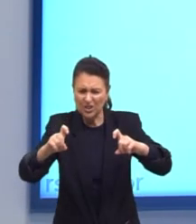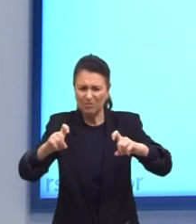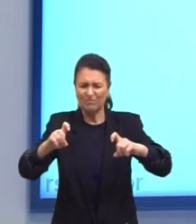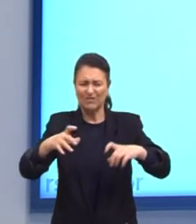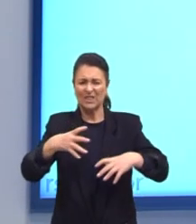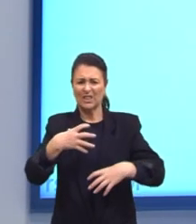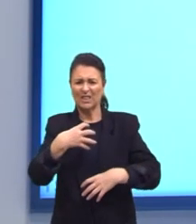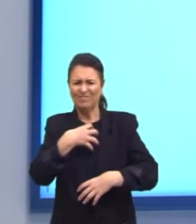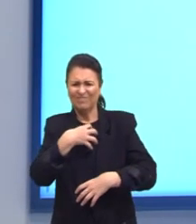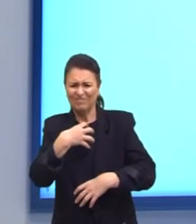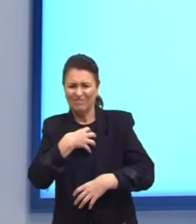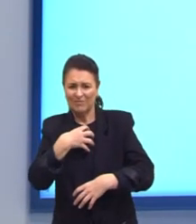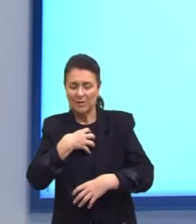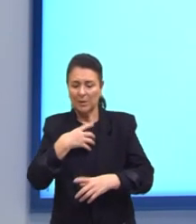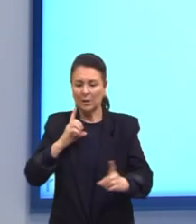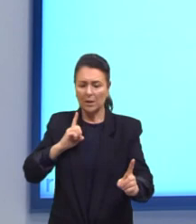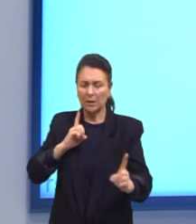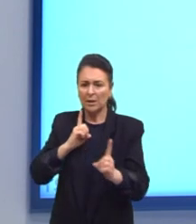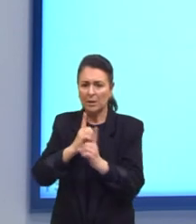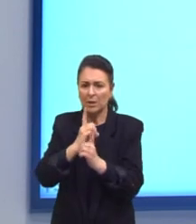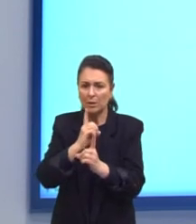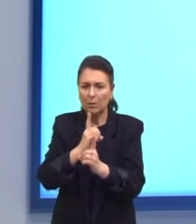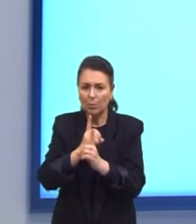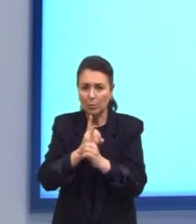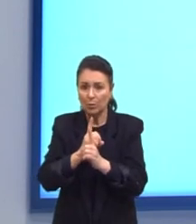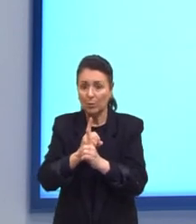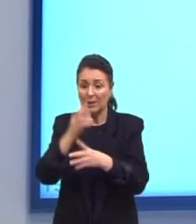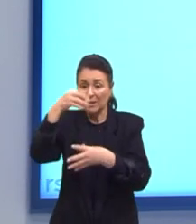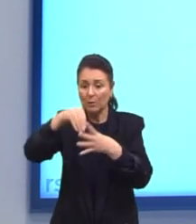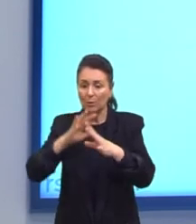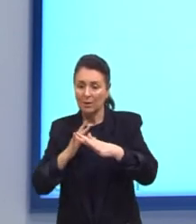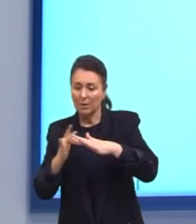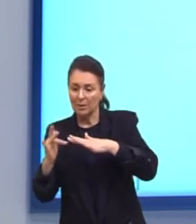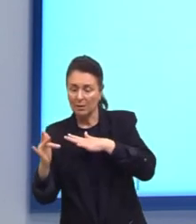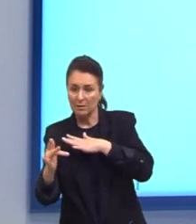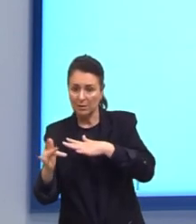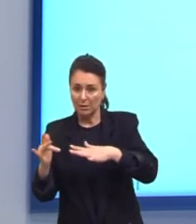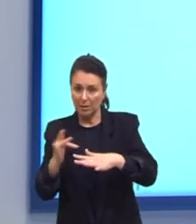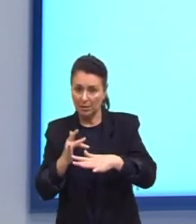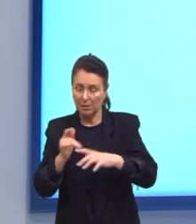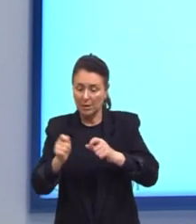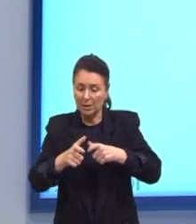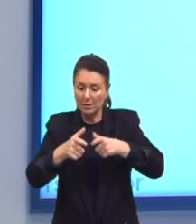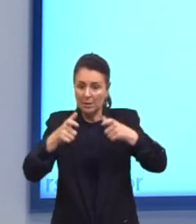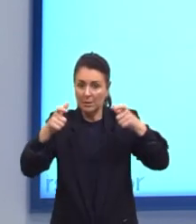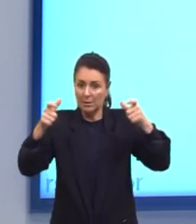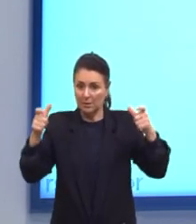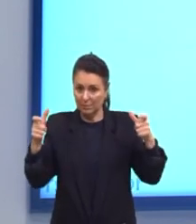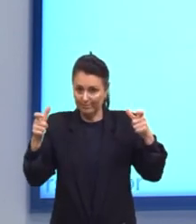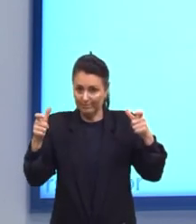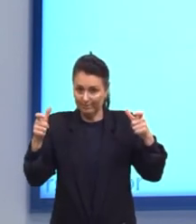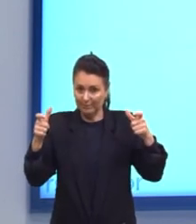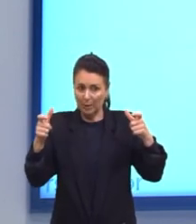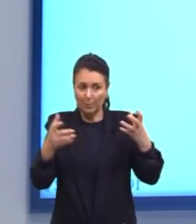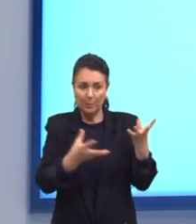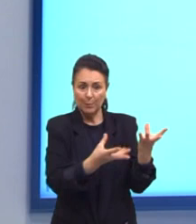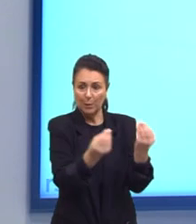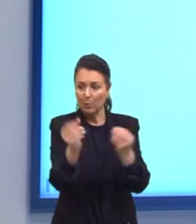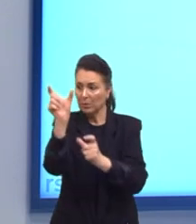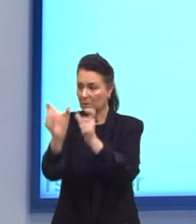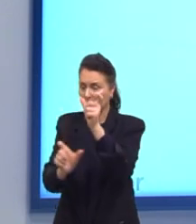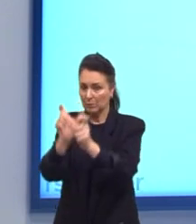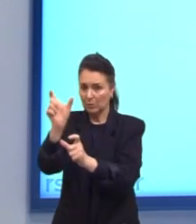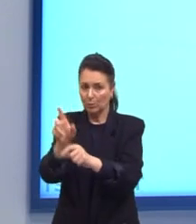Dos clientes Encontram Um canal Imediato Nas redes Que funcionam Como amplificadoras De rápido alcance O